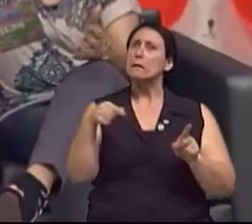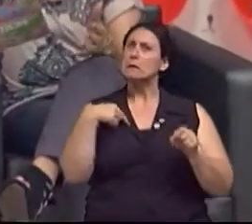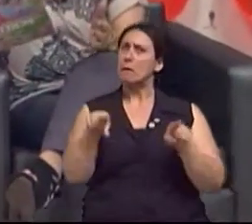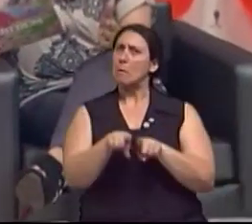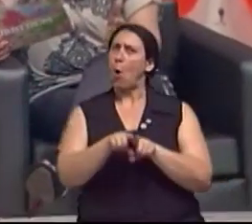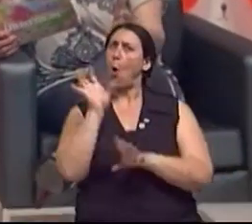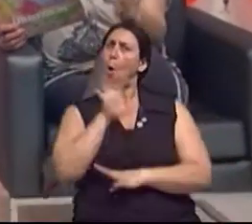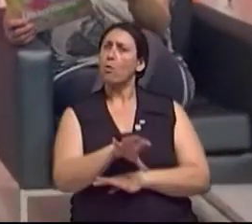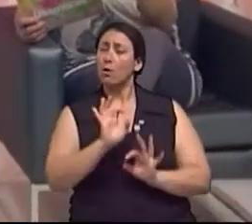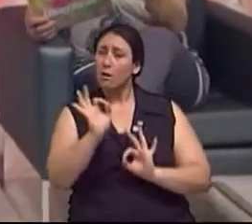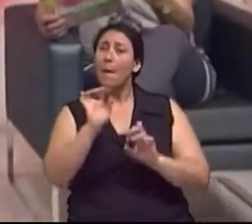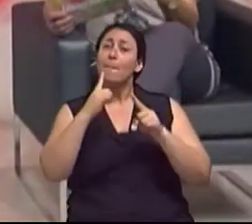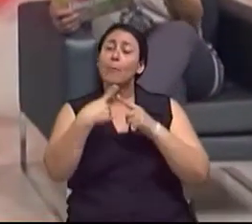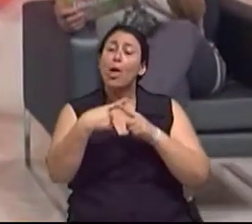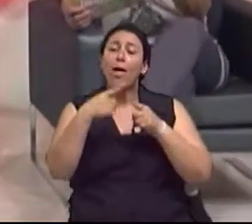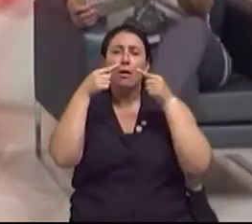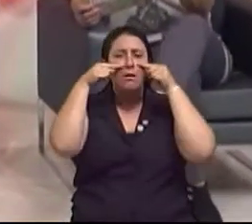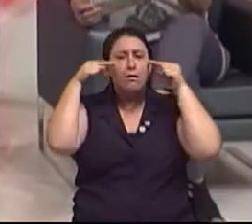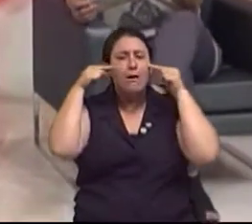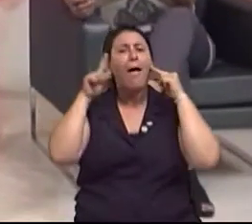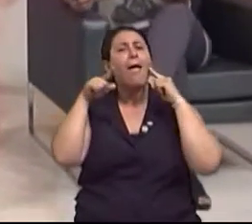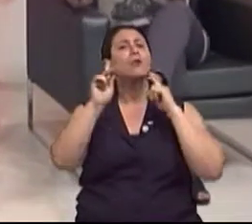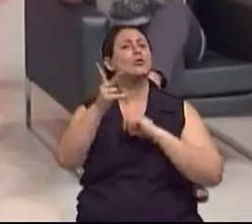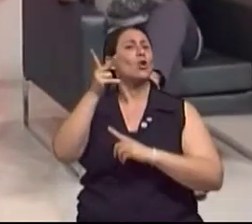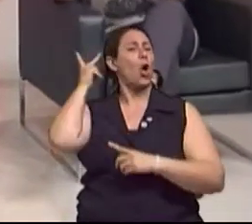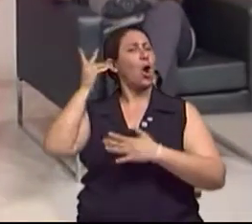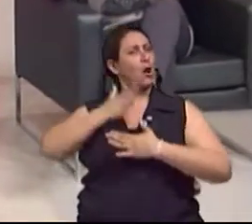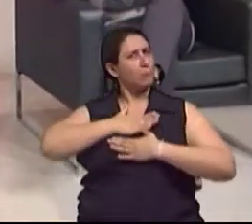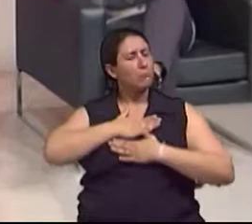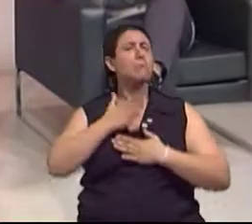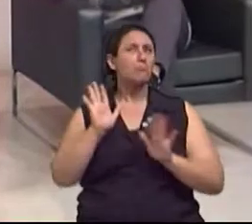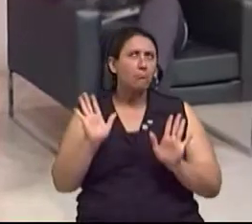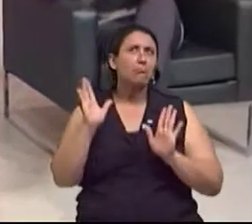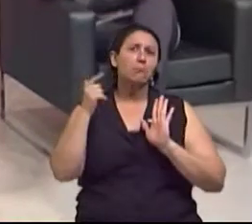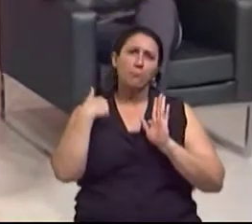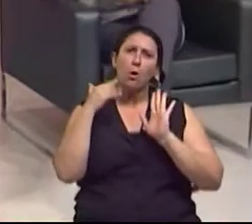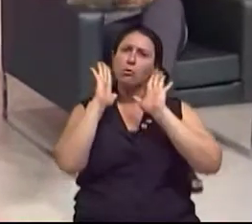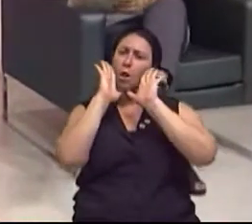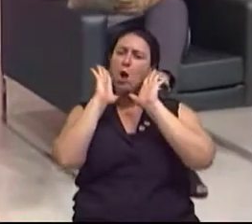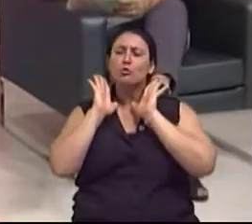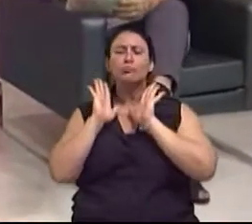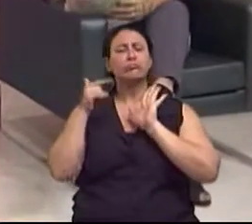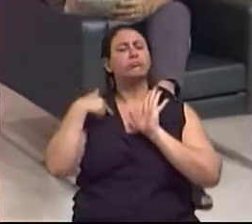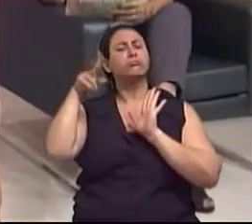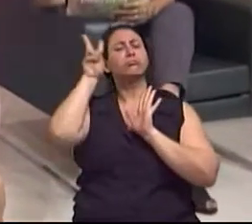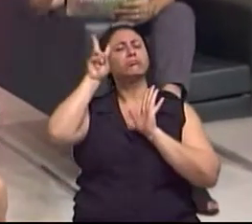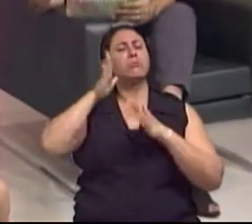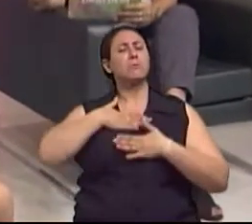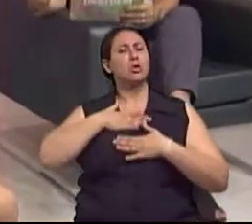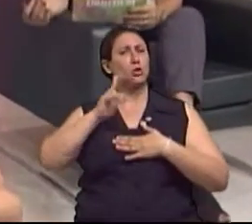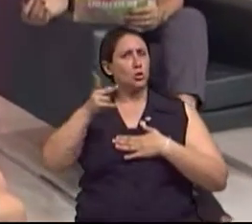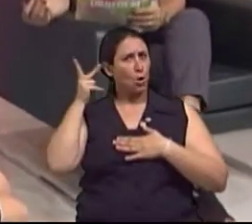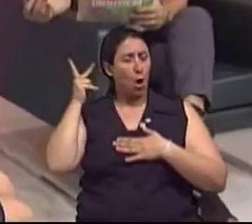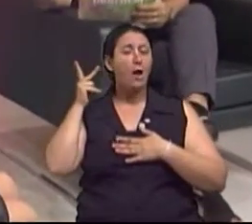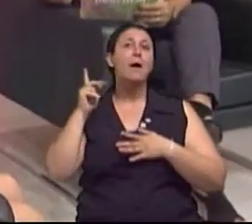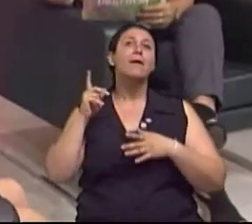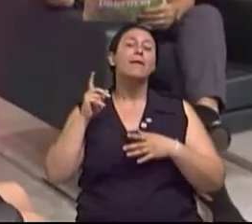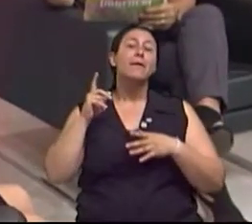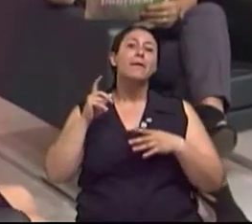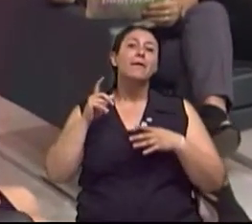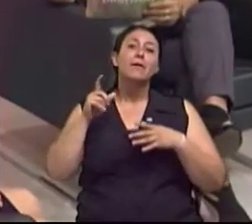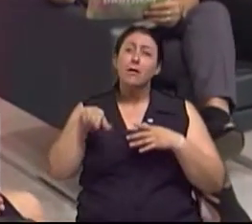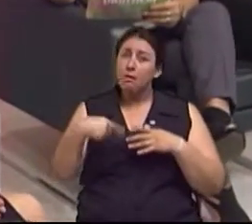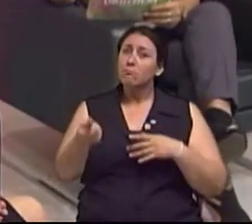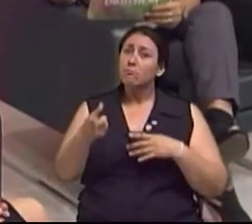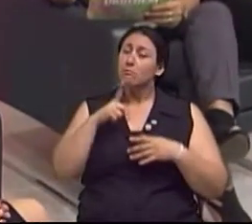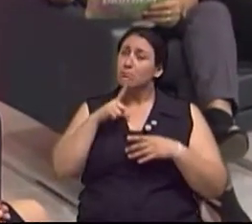história muitas vezes. Eu gosto da minha história, então muitas vezes eu deixo porque eu gosto das minhas histórias de vida. E